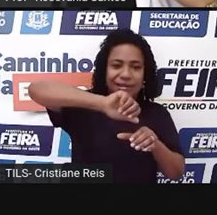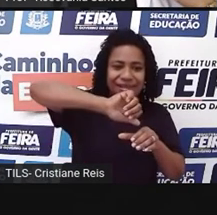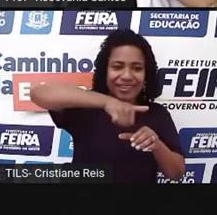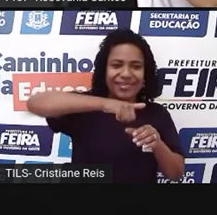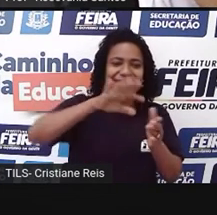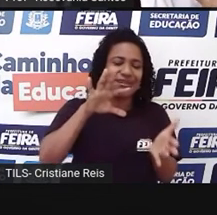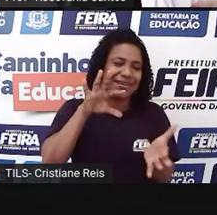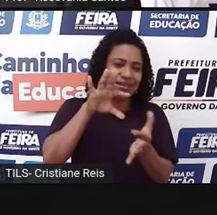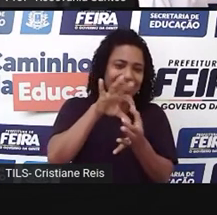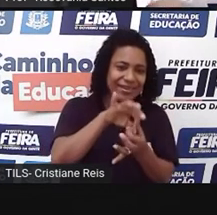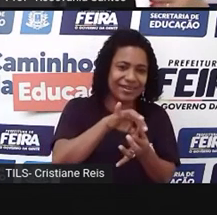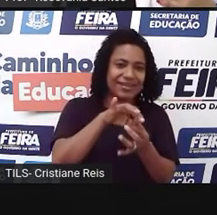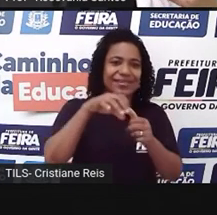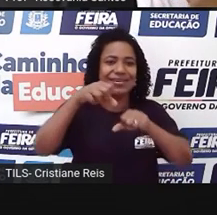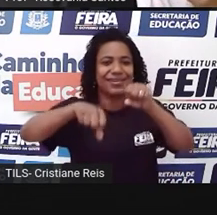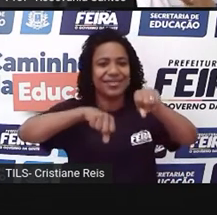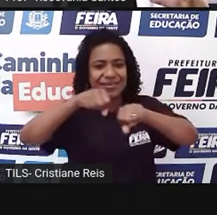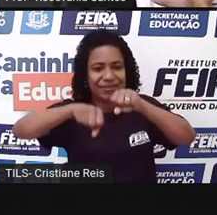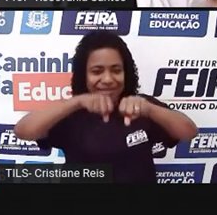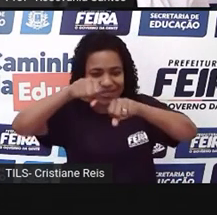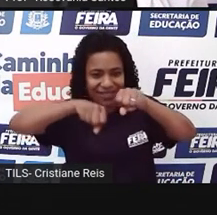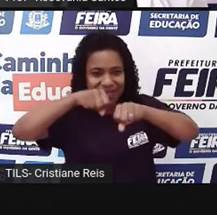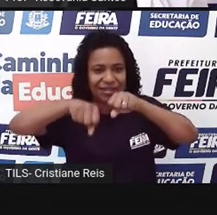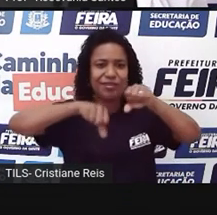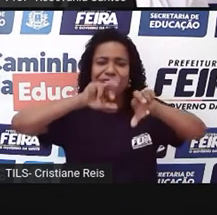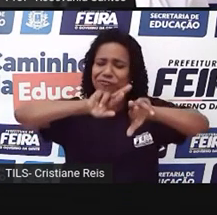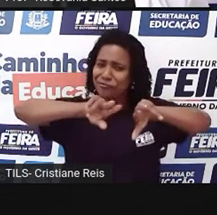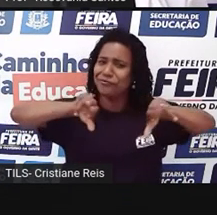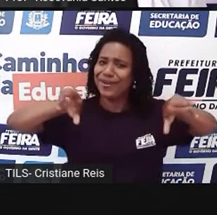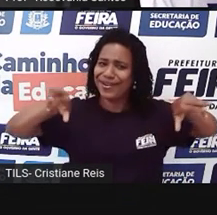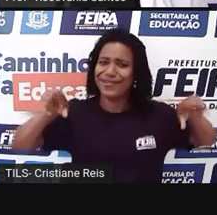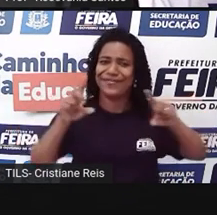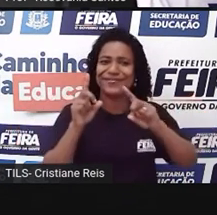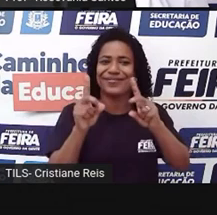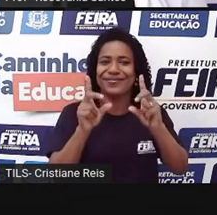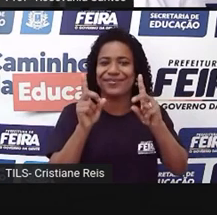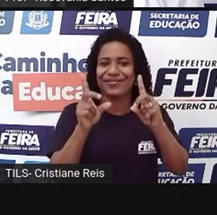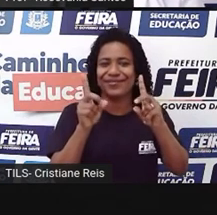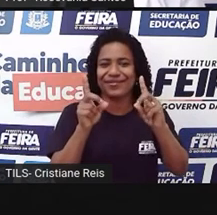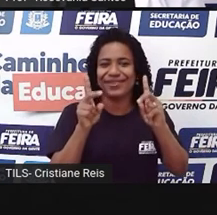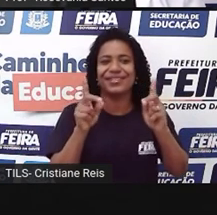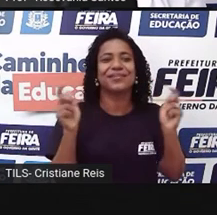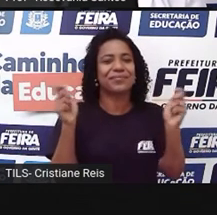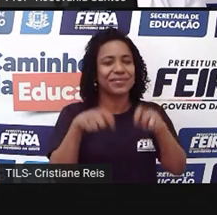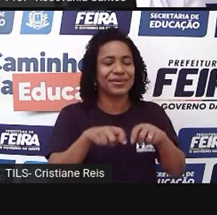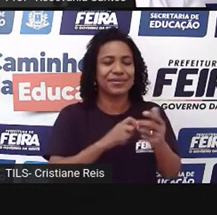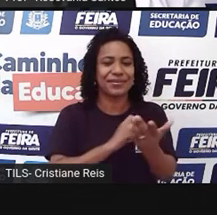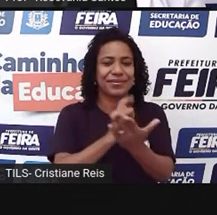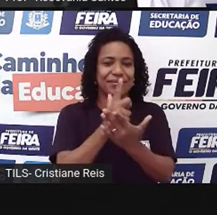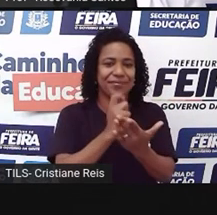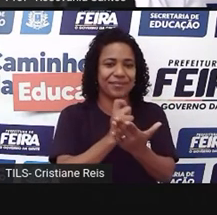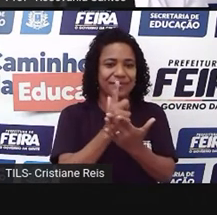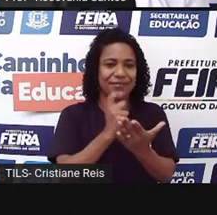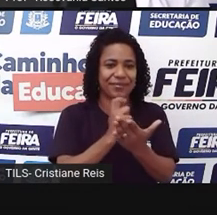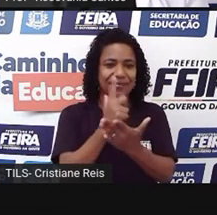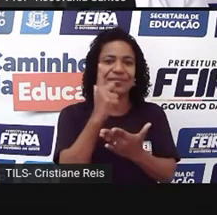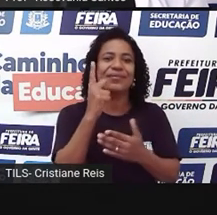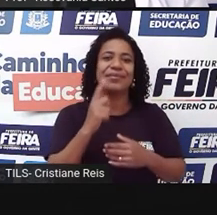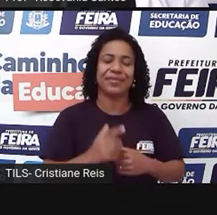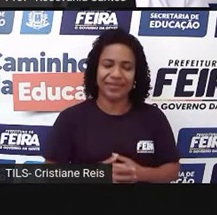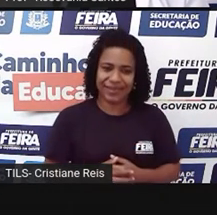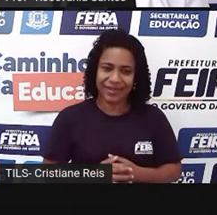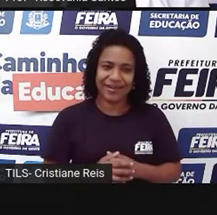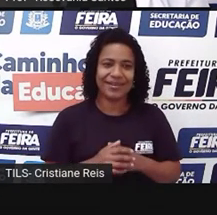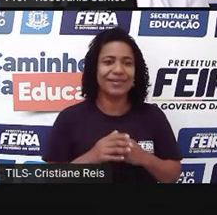cadeados, bicicletas, né? Uma série de coisas, né? Que você encontra lá também, além dessa disposição aí dos